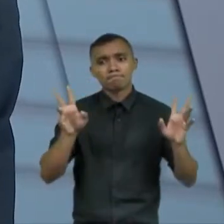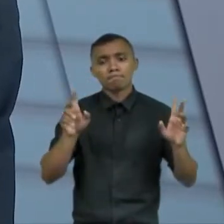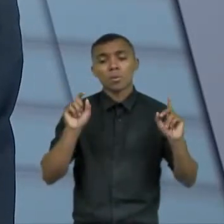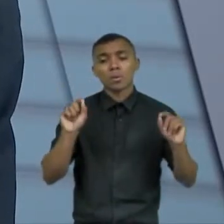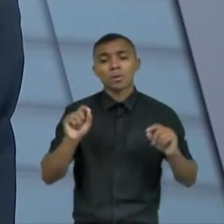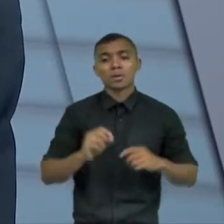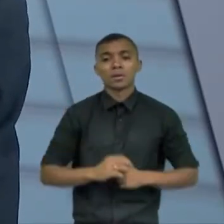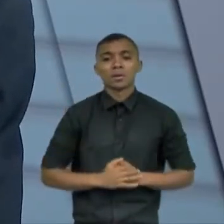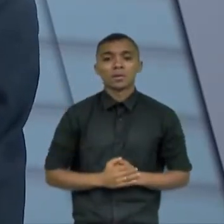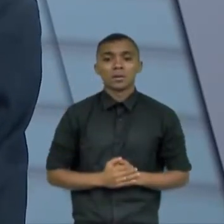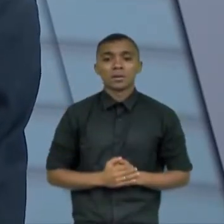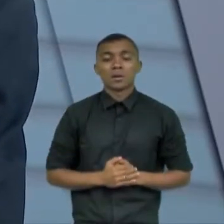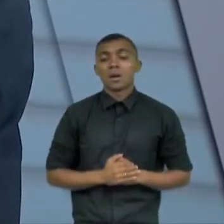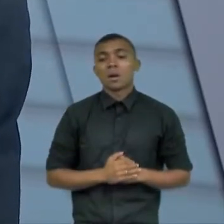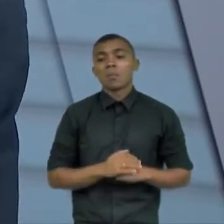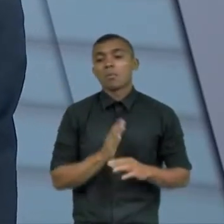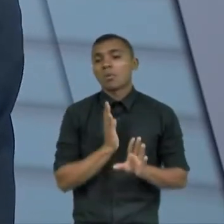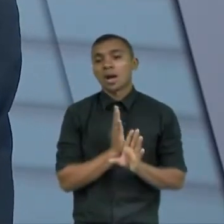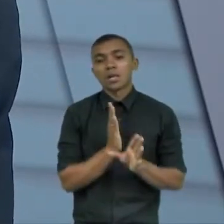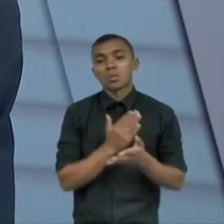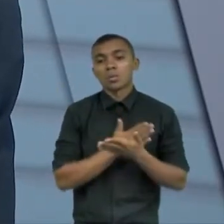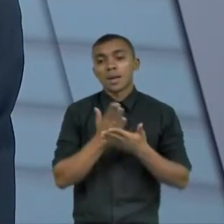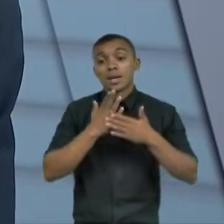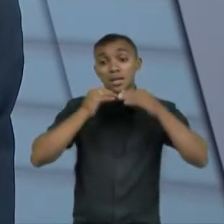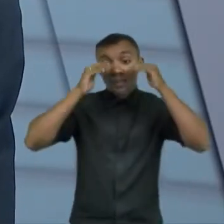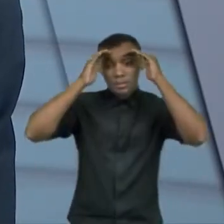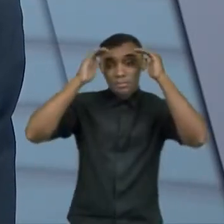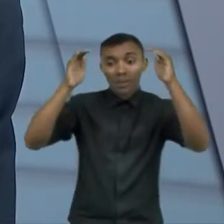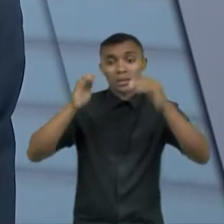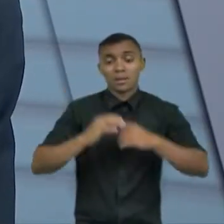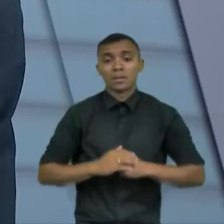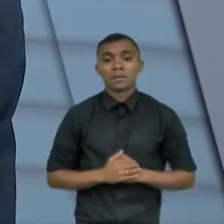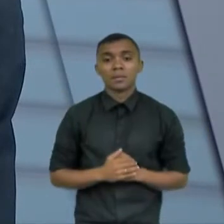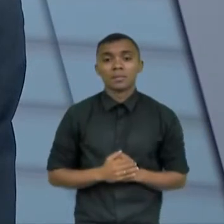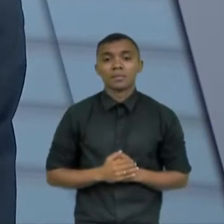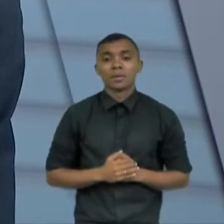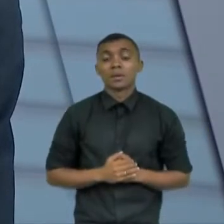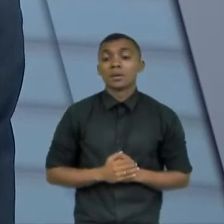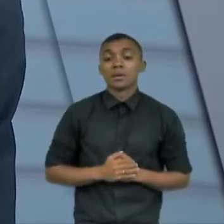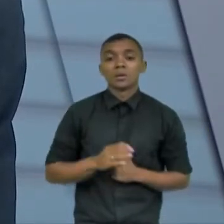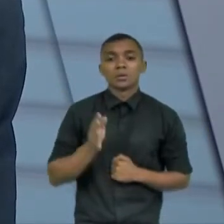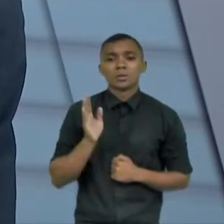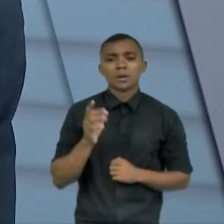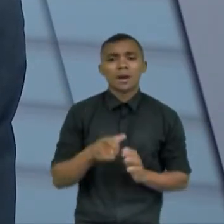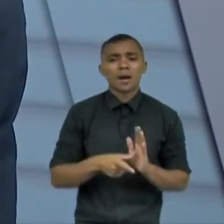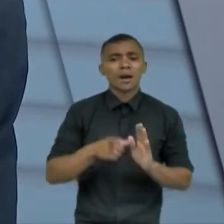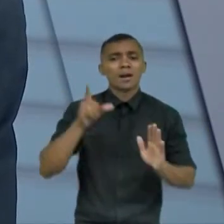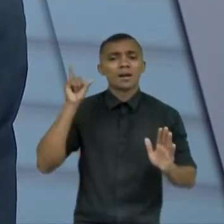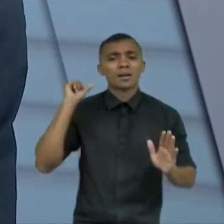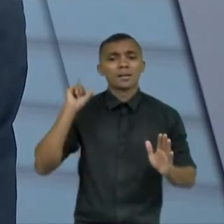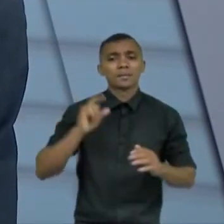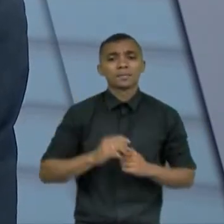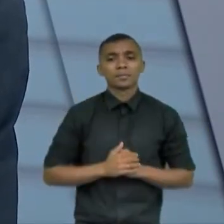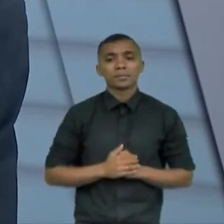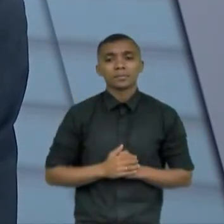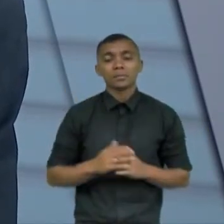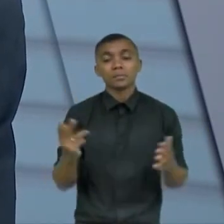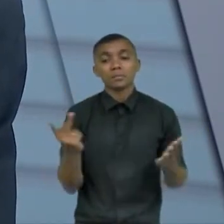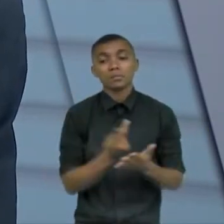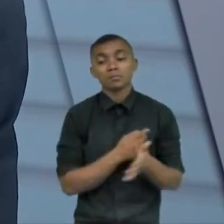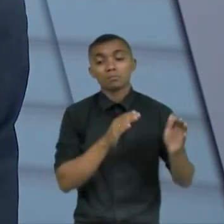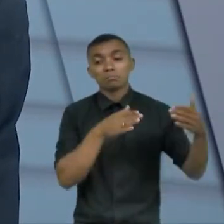comece a até respeitar isso sim sim eu já tive já tive um episódio que eu estava no